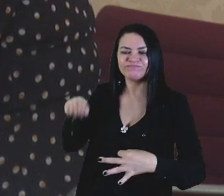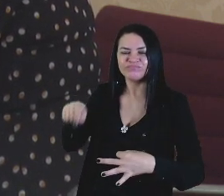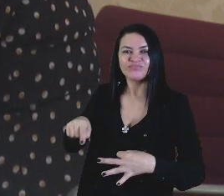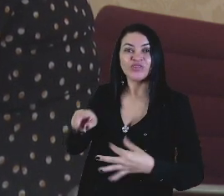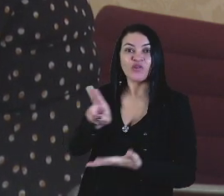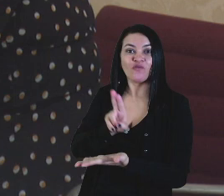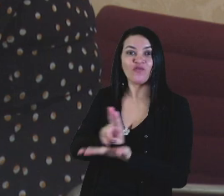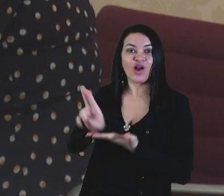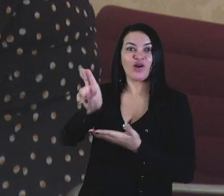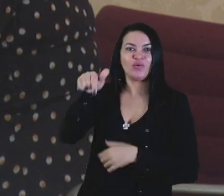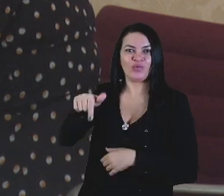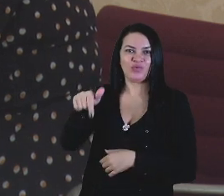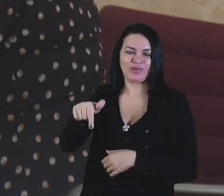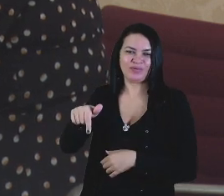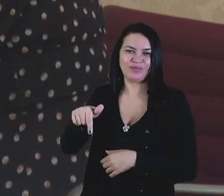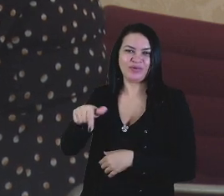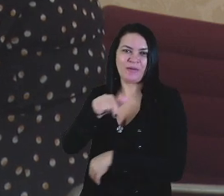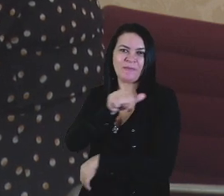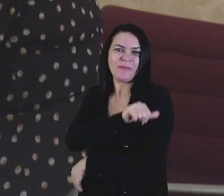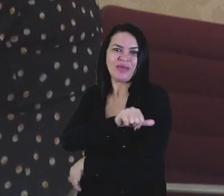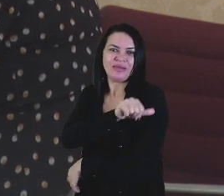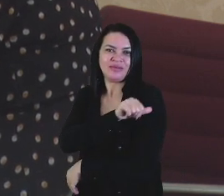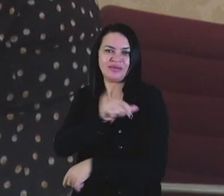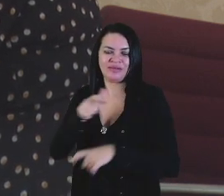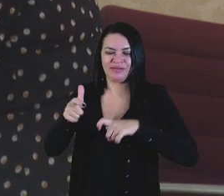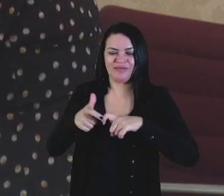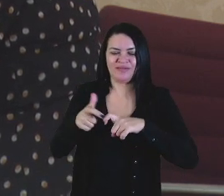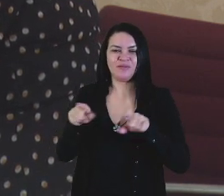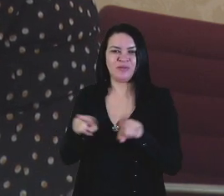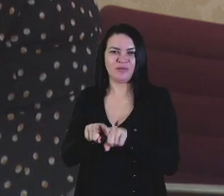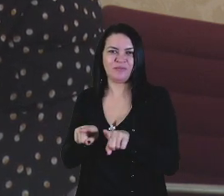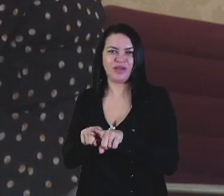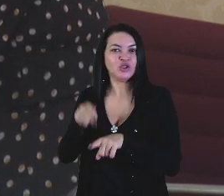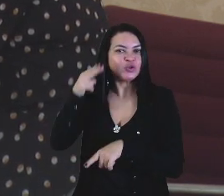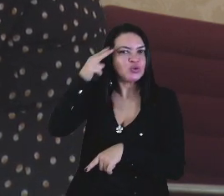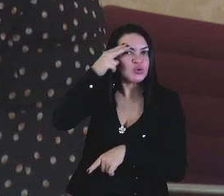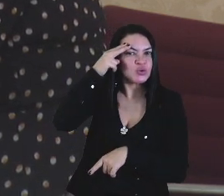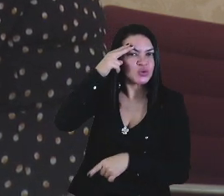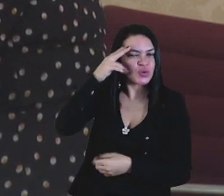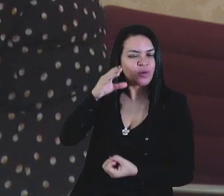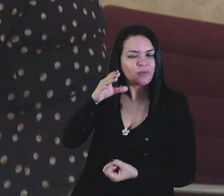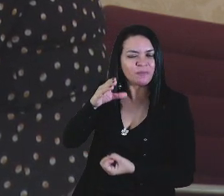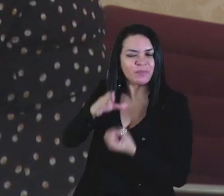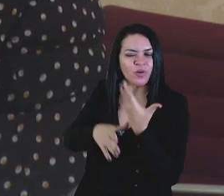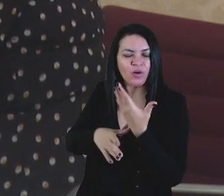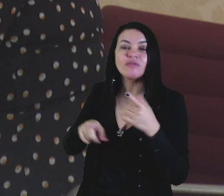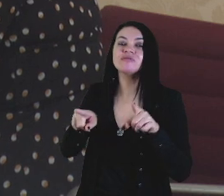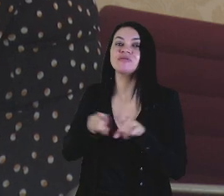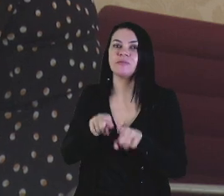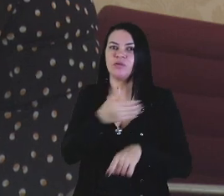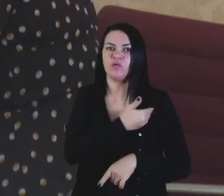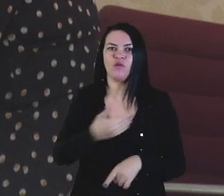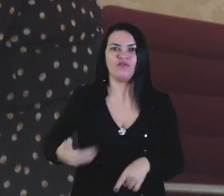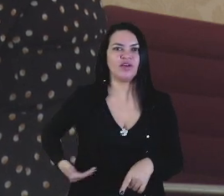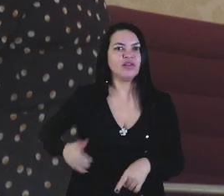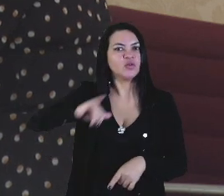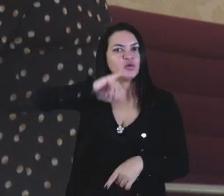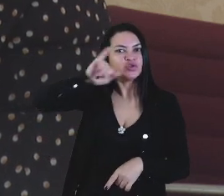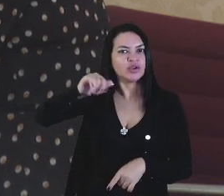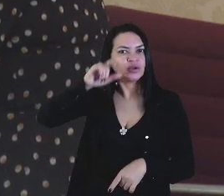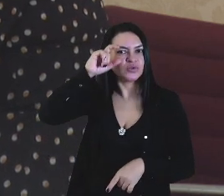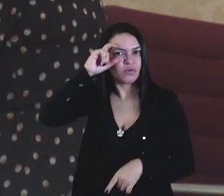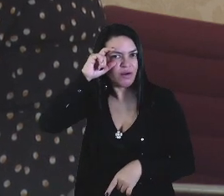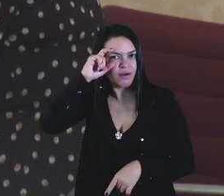Faculdade de Medicina e de Enfermagem. Sonho esse que foi cumprido, que também o governador Jackson Lago ajudou.